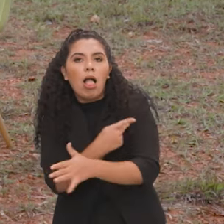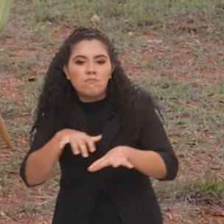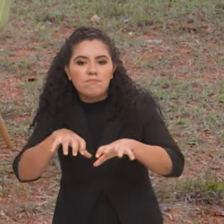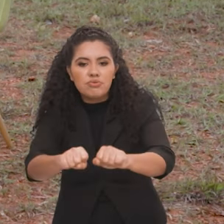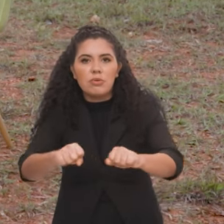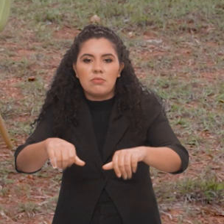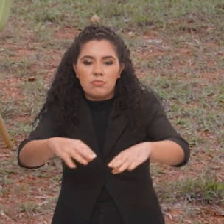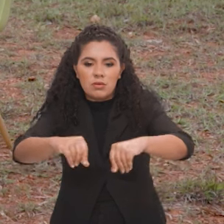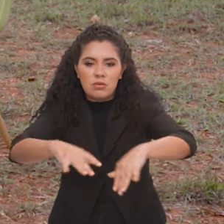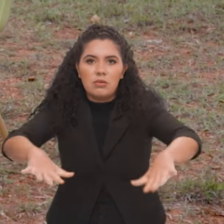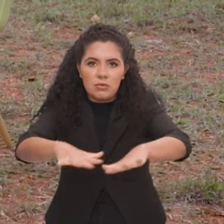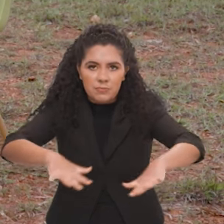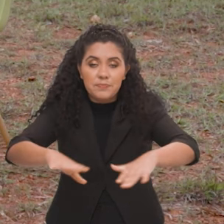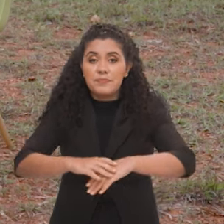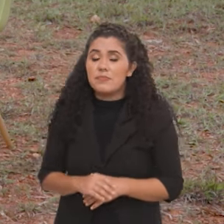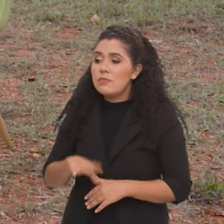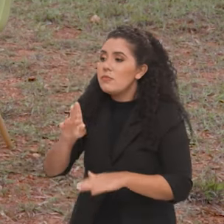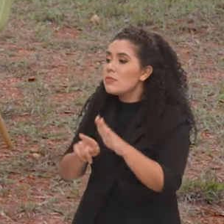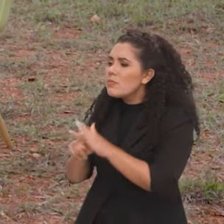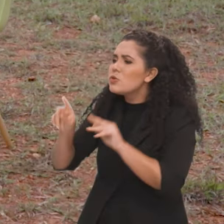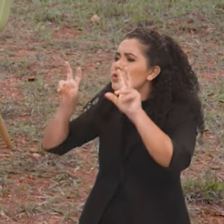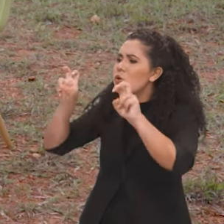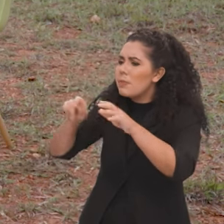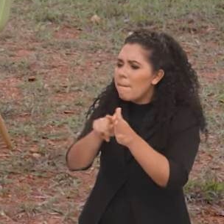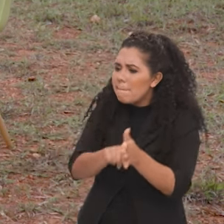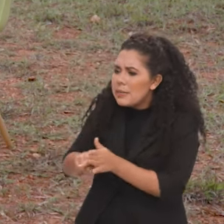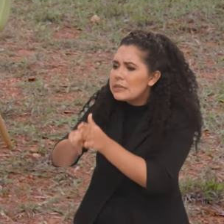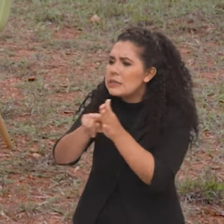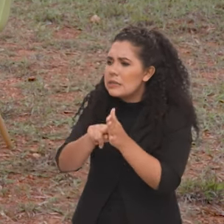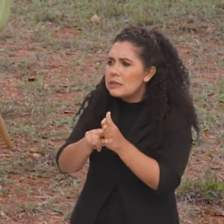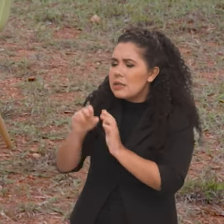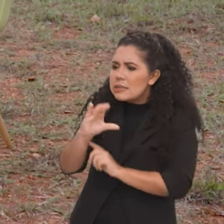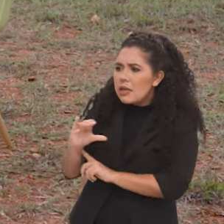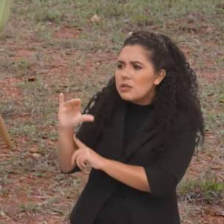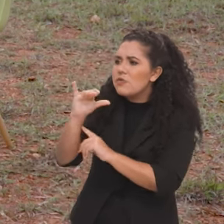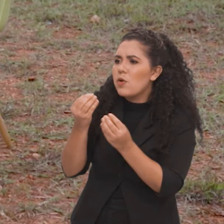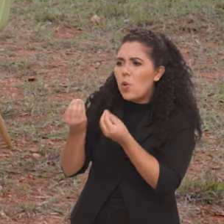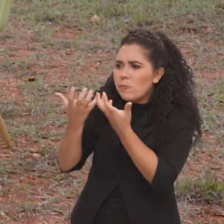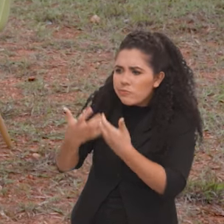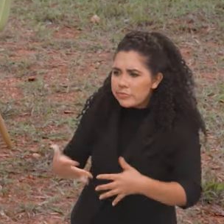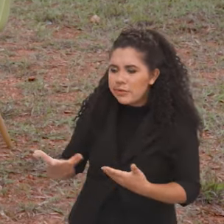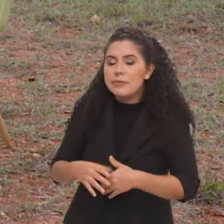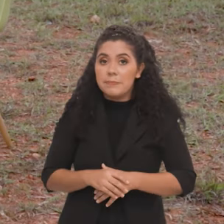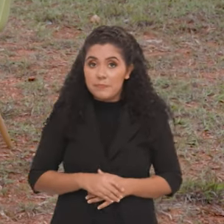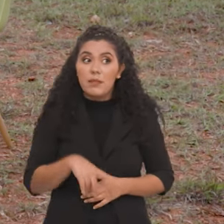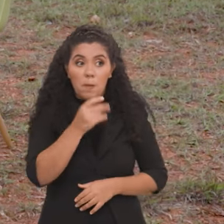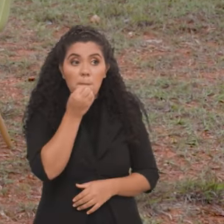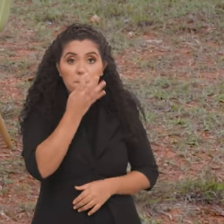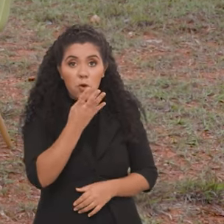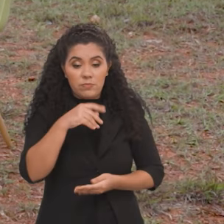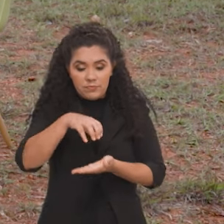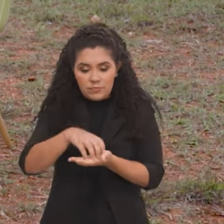Presidente, quanto aos esforços em relação à pesquisa científica nas unidades, como é que está? Bem lembrado, o